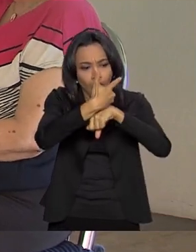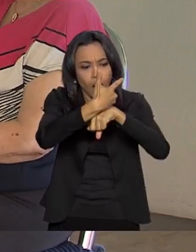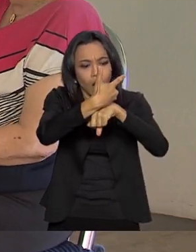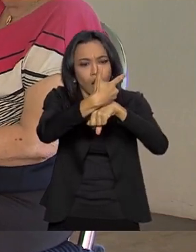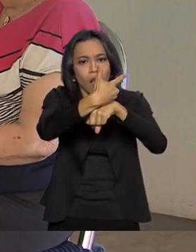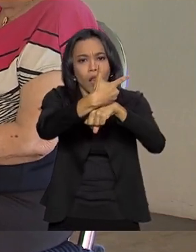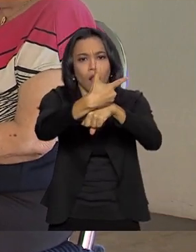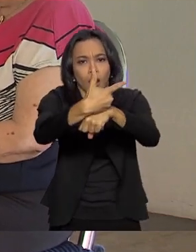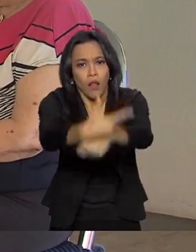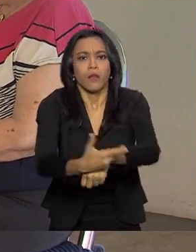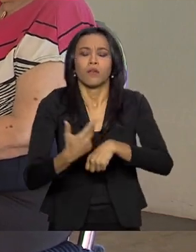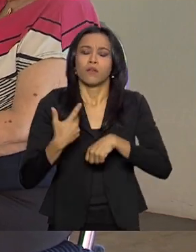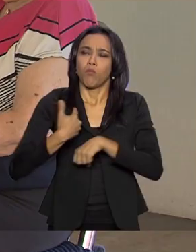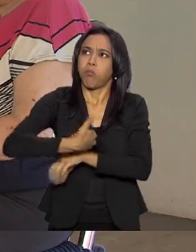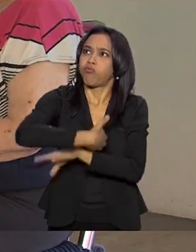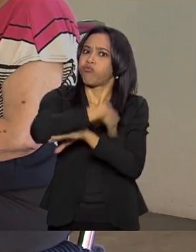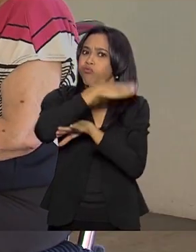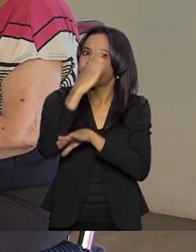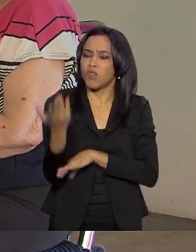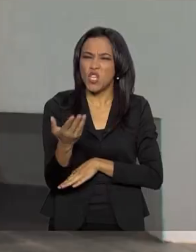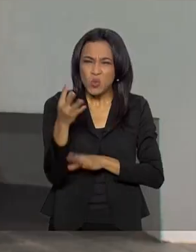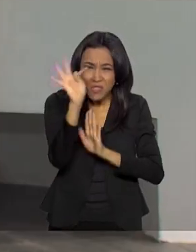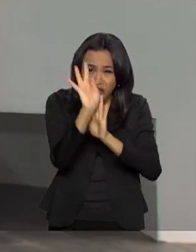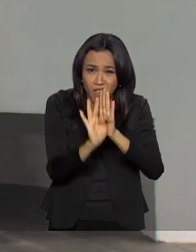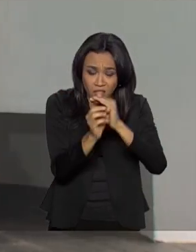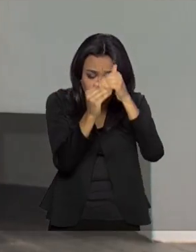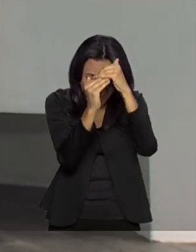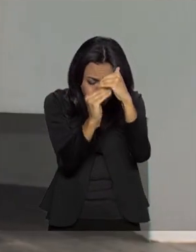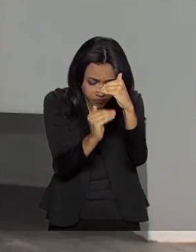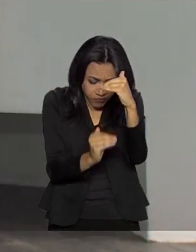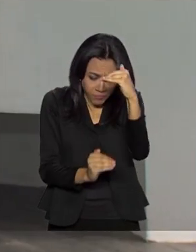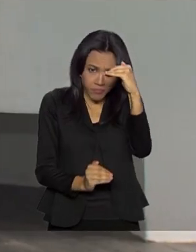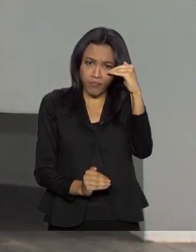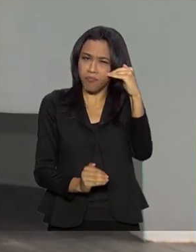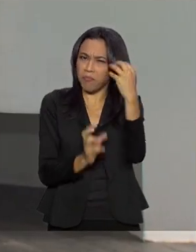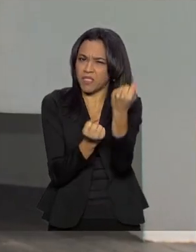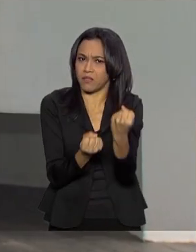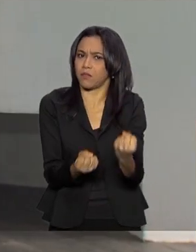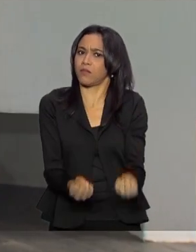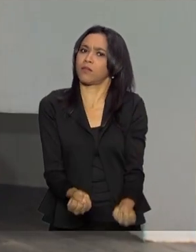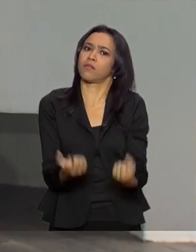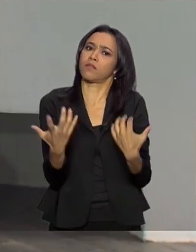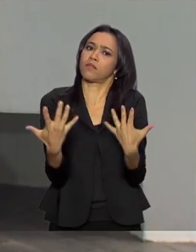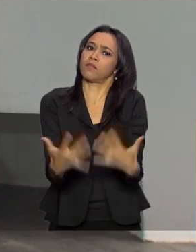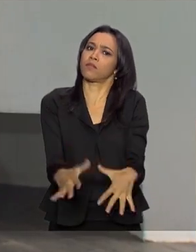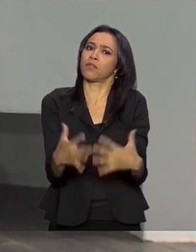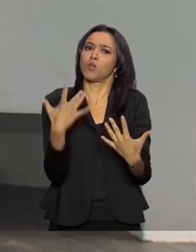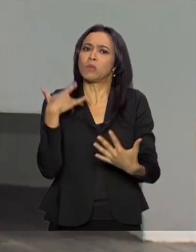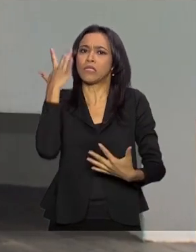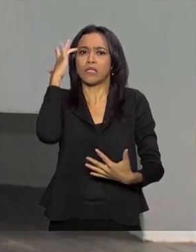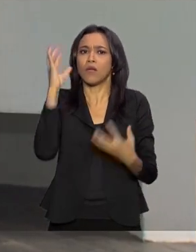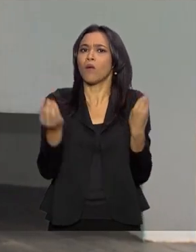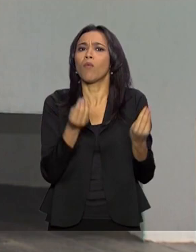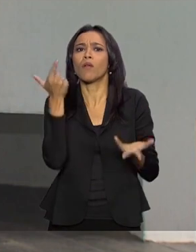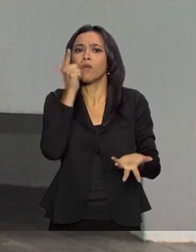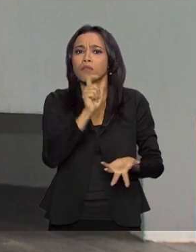os textos dela são enormes, são densos. Então,